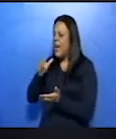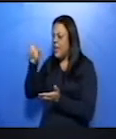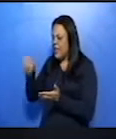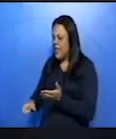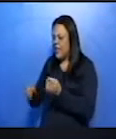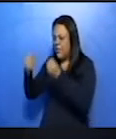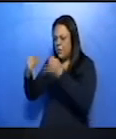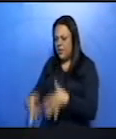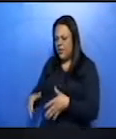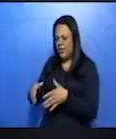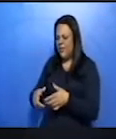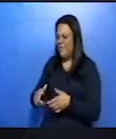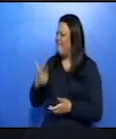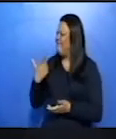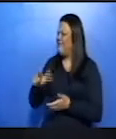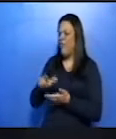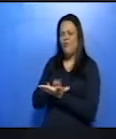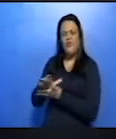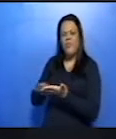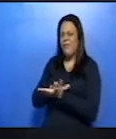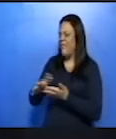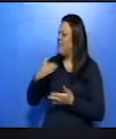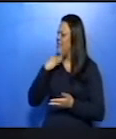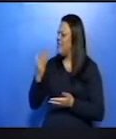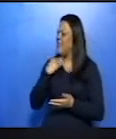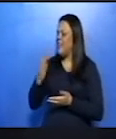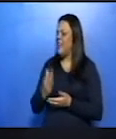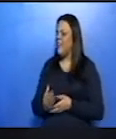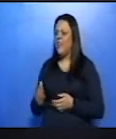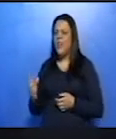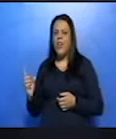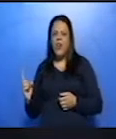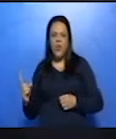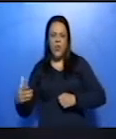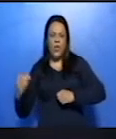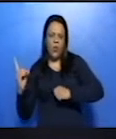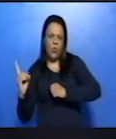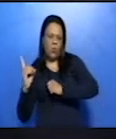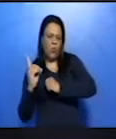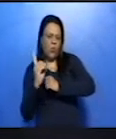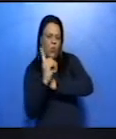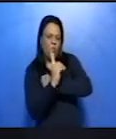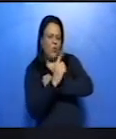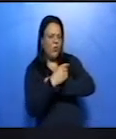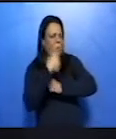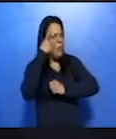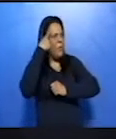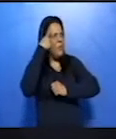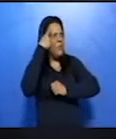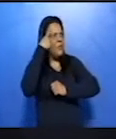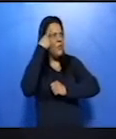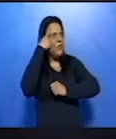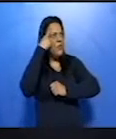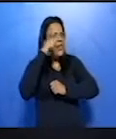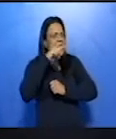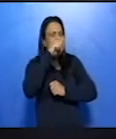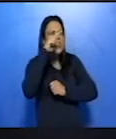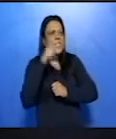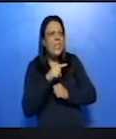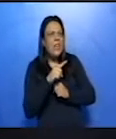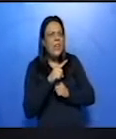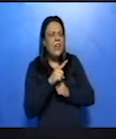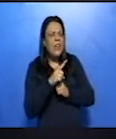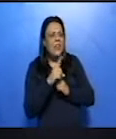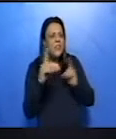achou nada, nem ninguém. Voltou à rua. E a ideia de estarem descobertos parecia-lhe cada vez mais